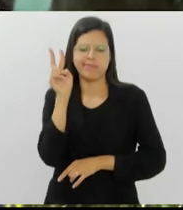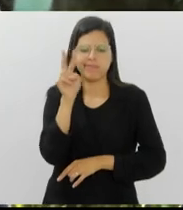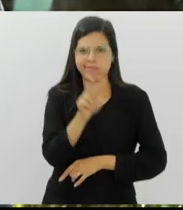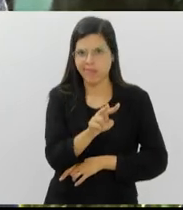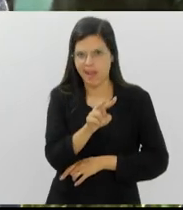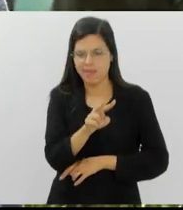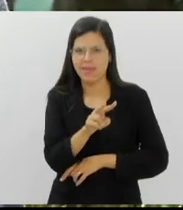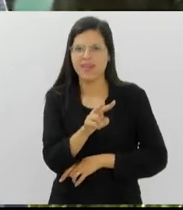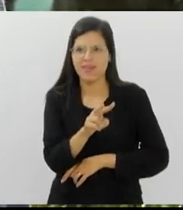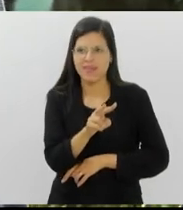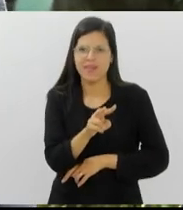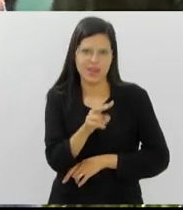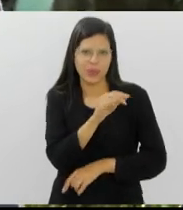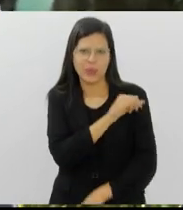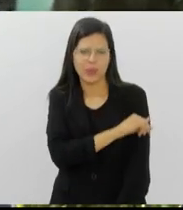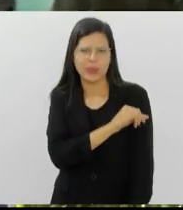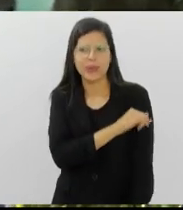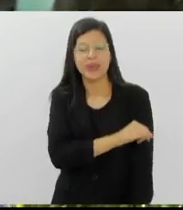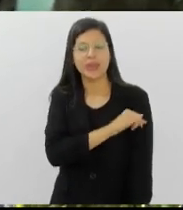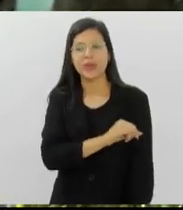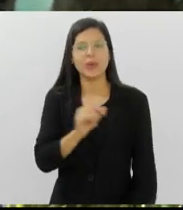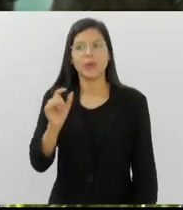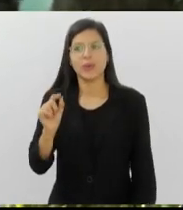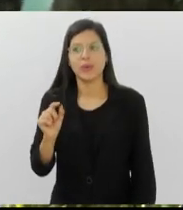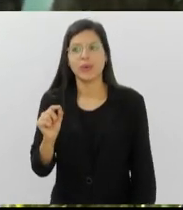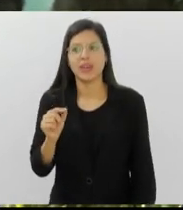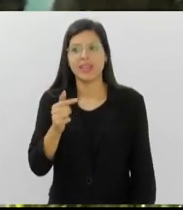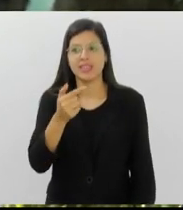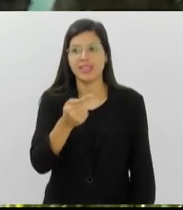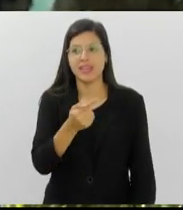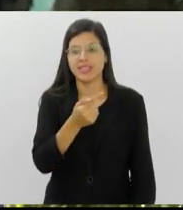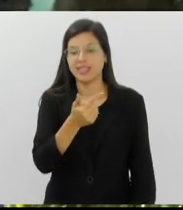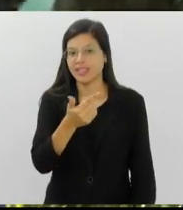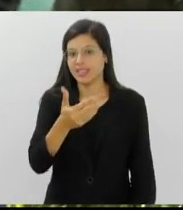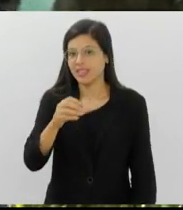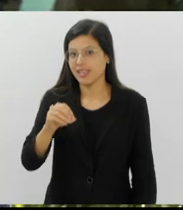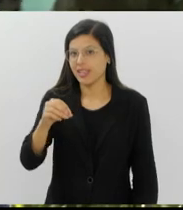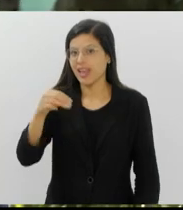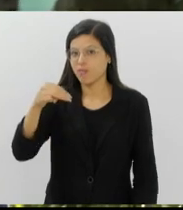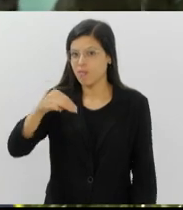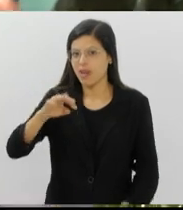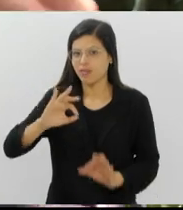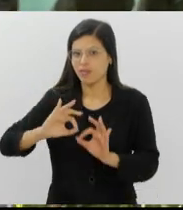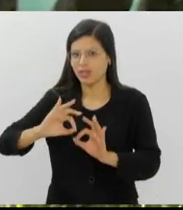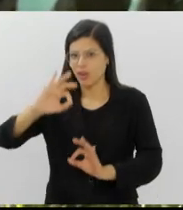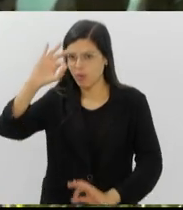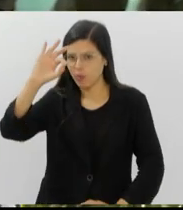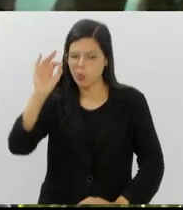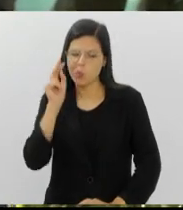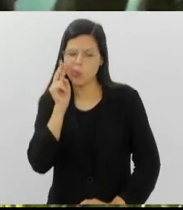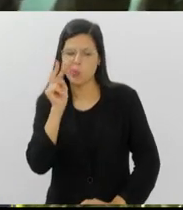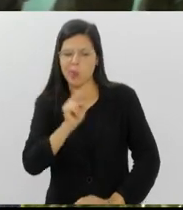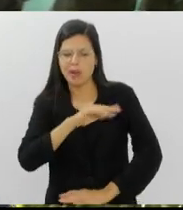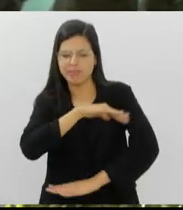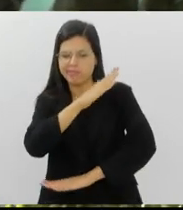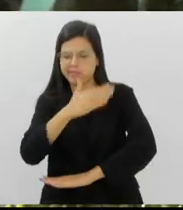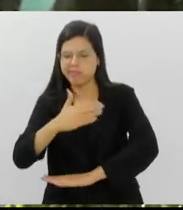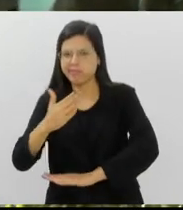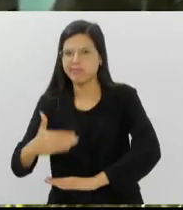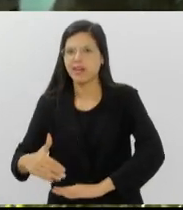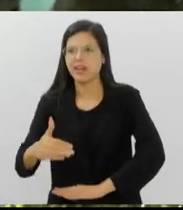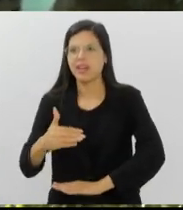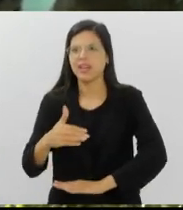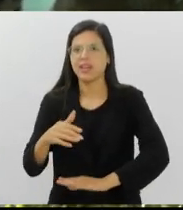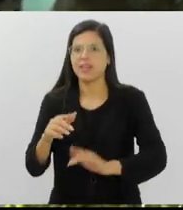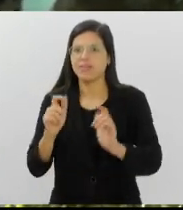camarote do Rio de Janeiro, que é o 710 metros de altura, que é o Morro do Corcovado, e de lá você tem a vista de 360